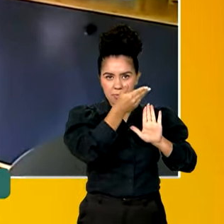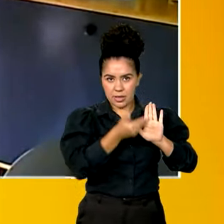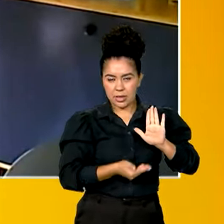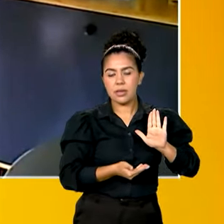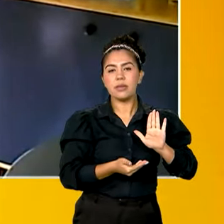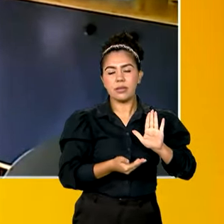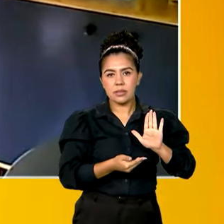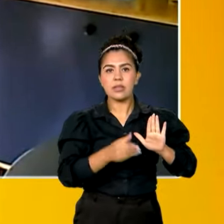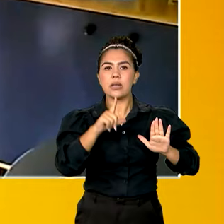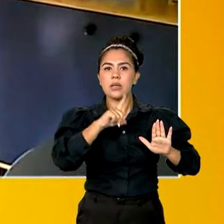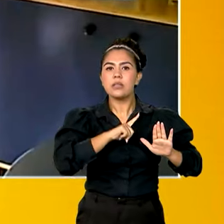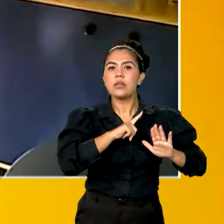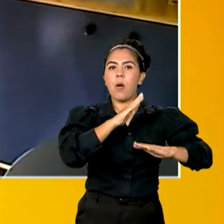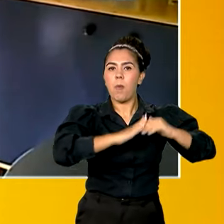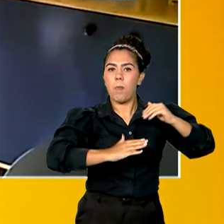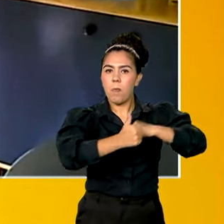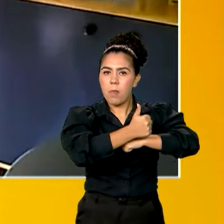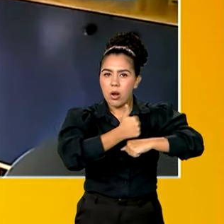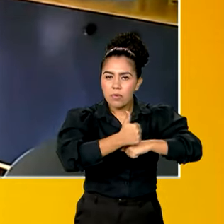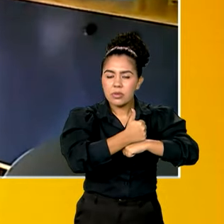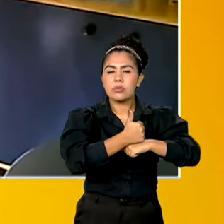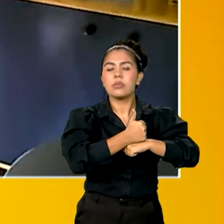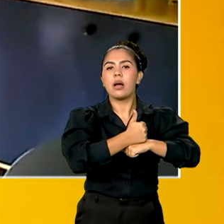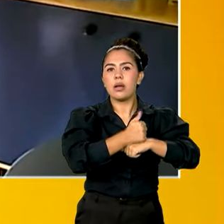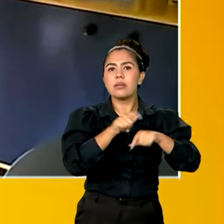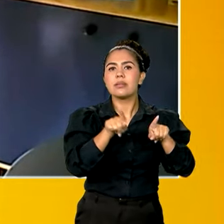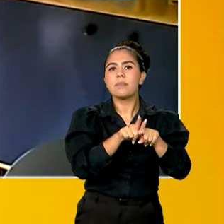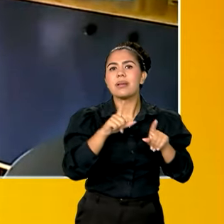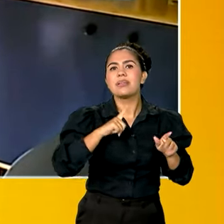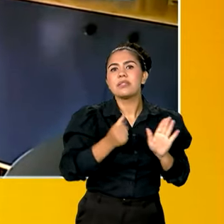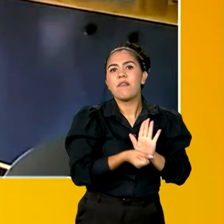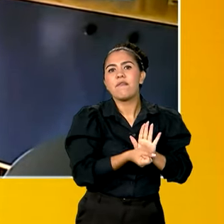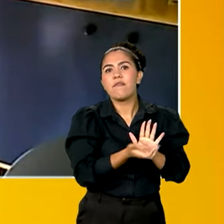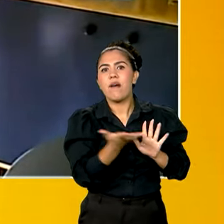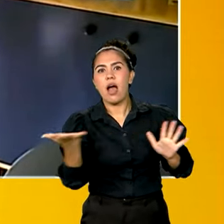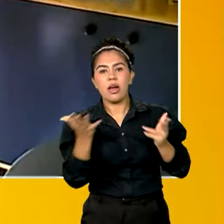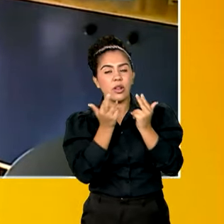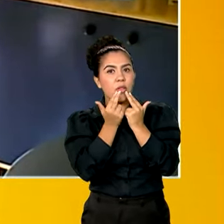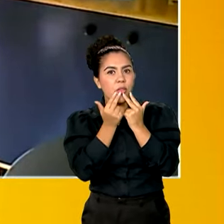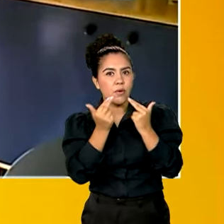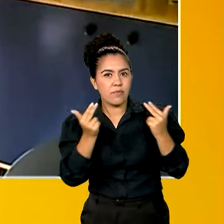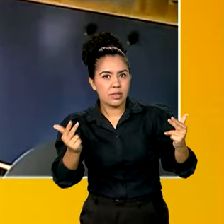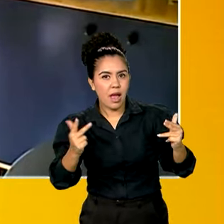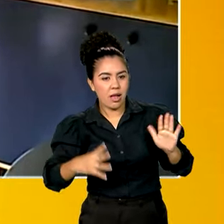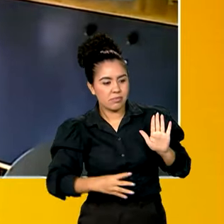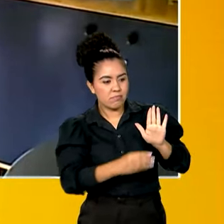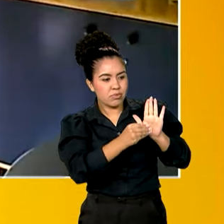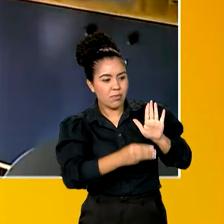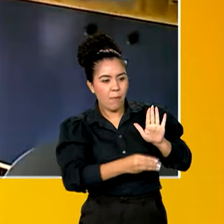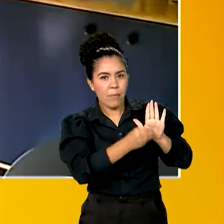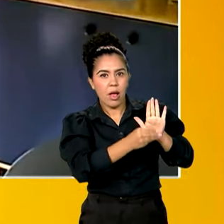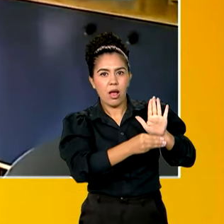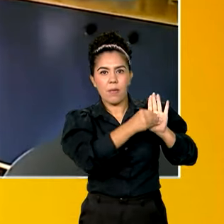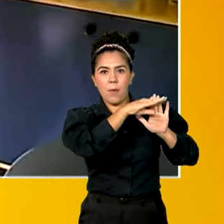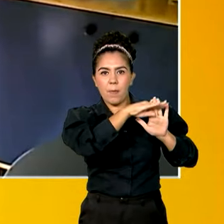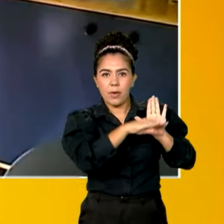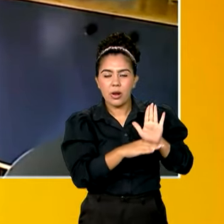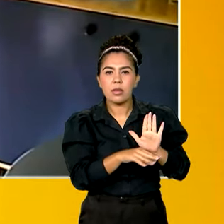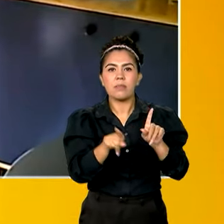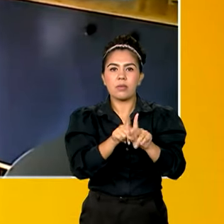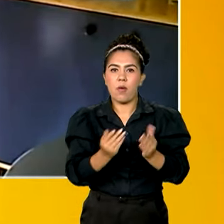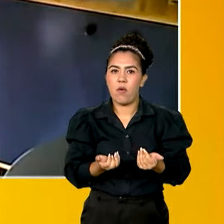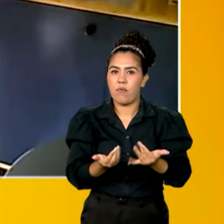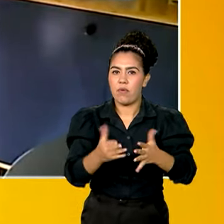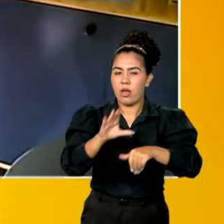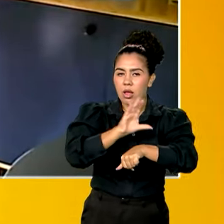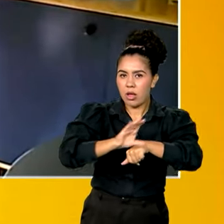de profissionais, também foram apresentadas uma série de novidades para o programa. Novas possibilidades de formação, a